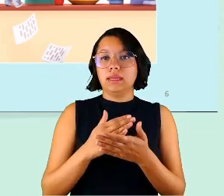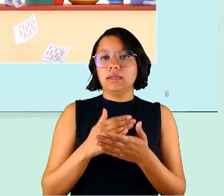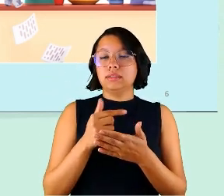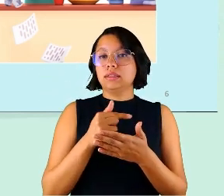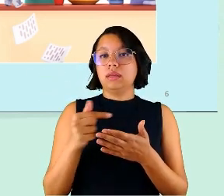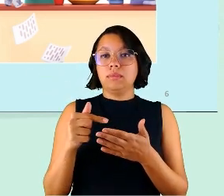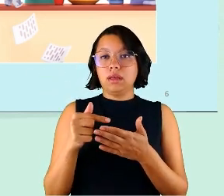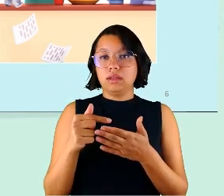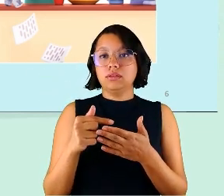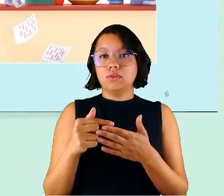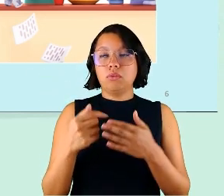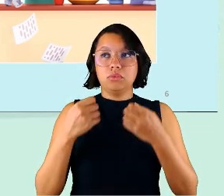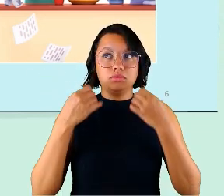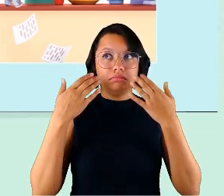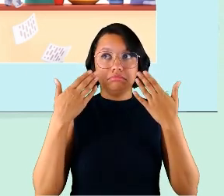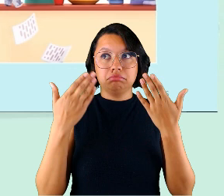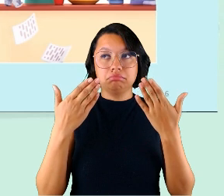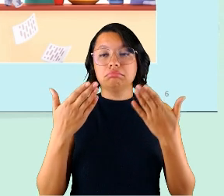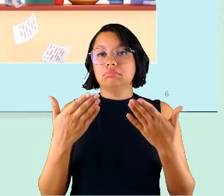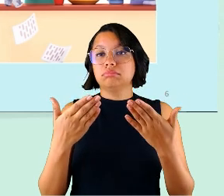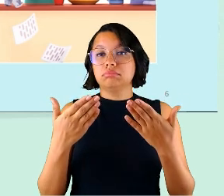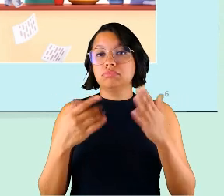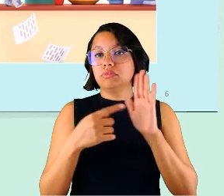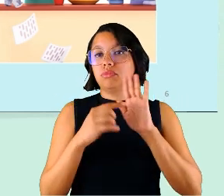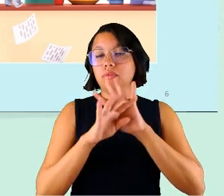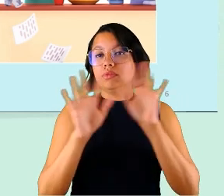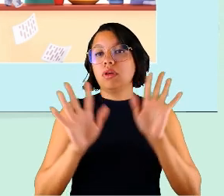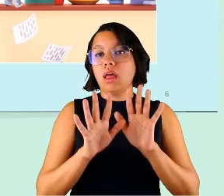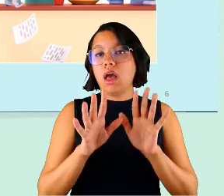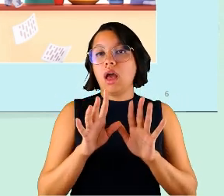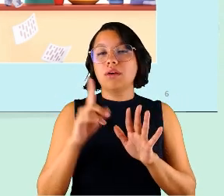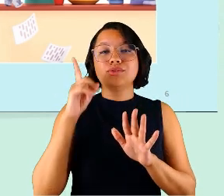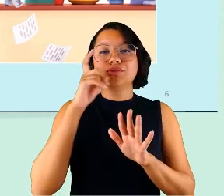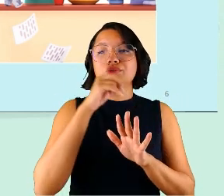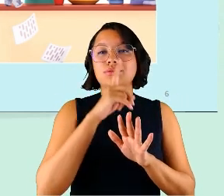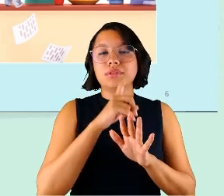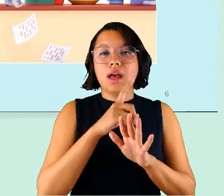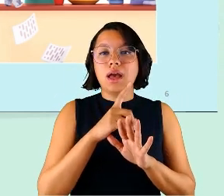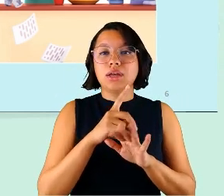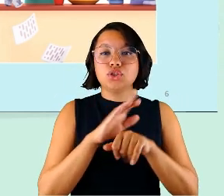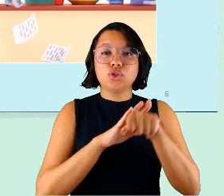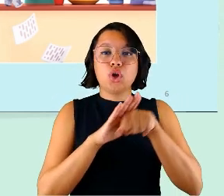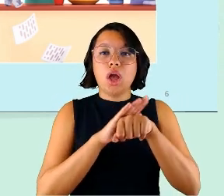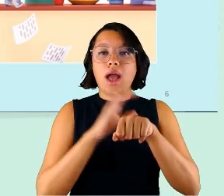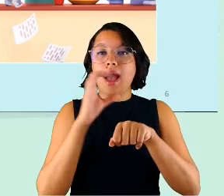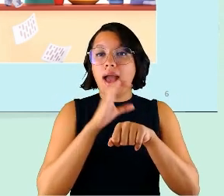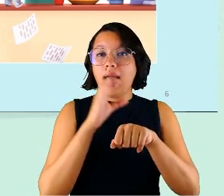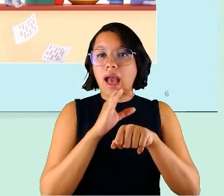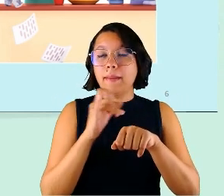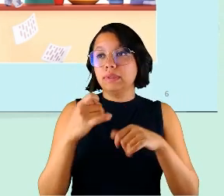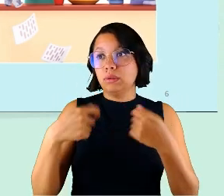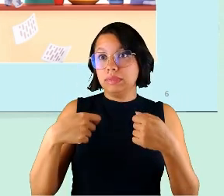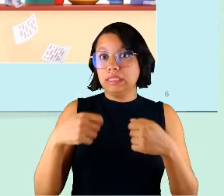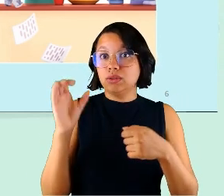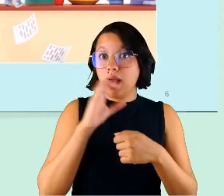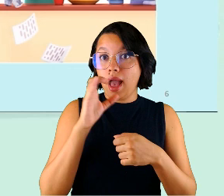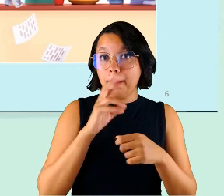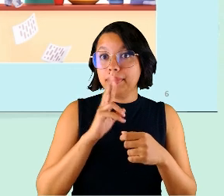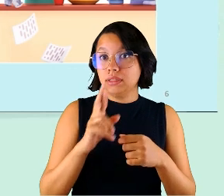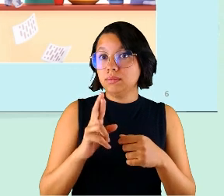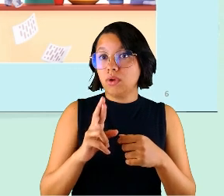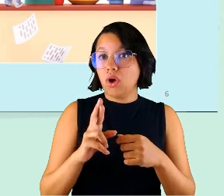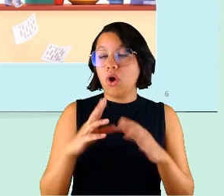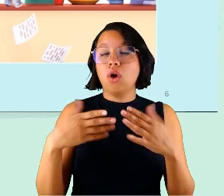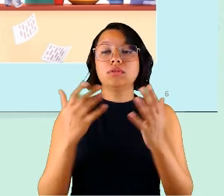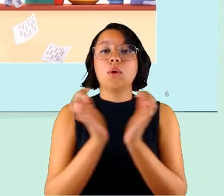ficou muito patente, né, dificuldade de comunicação instantânea em caso de urgências, porque, na medida que eu tenho uma equipe